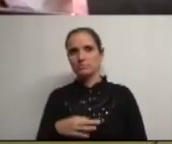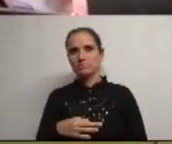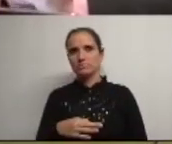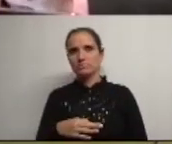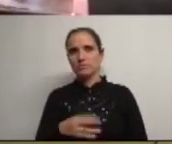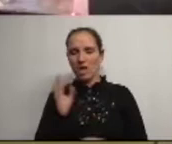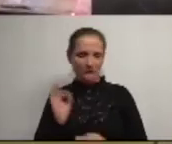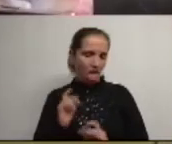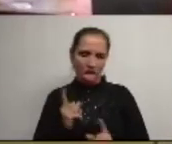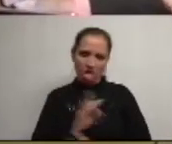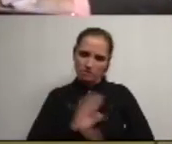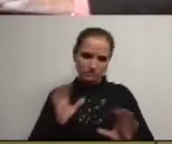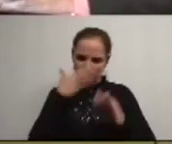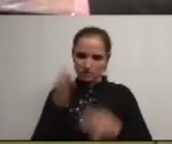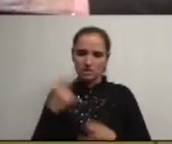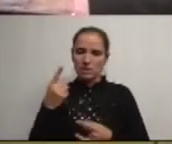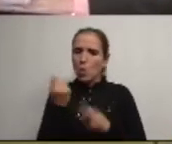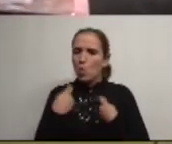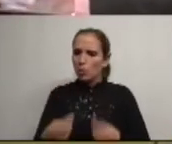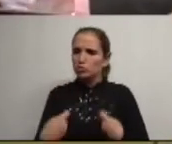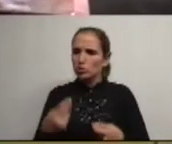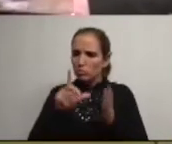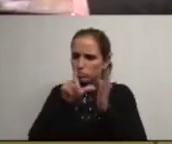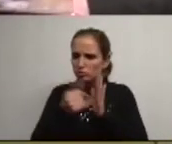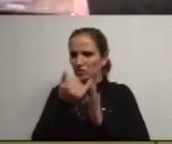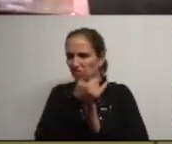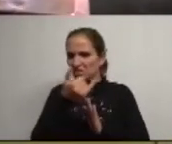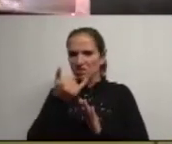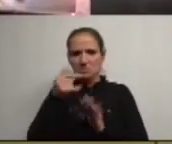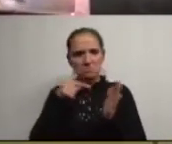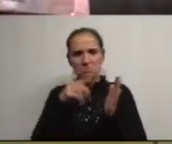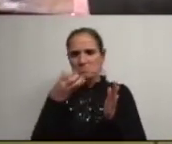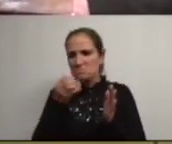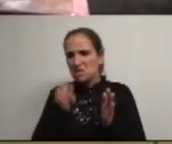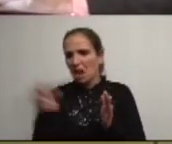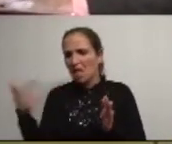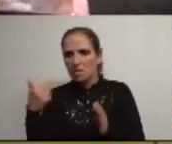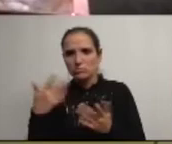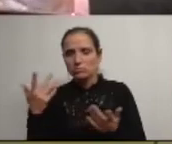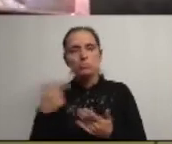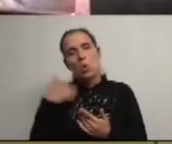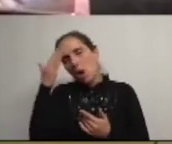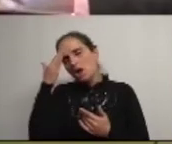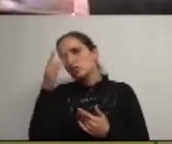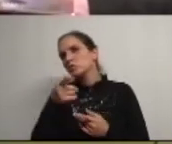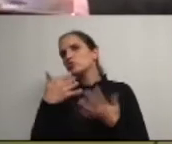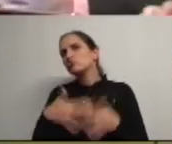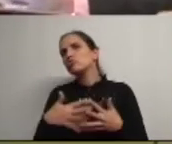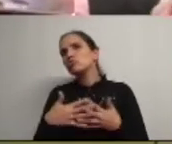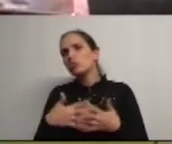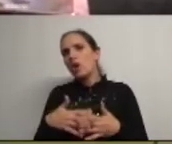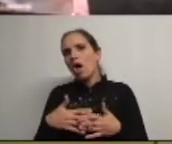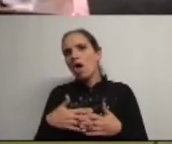é engano de certeza aquilo tem um custo de projeto de 20 e qualquer coisa mil euros e eu estou convencido que é uma estrutura